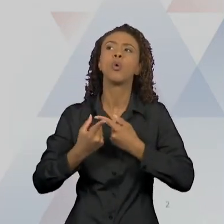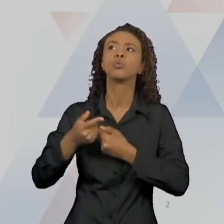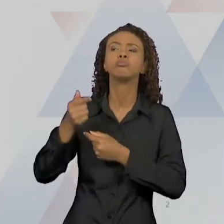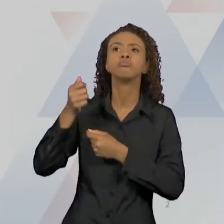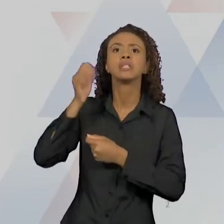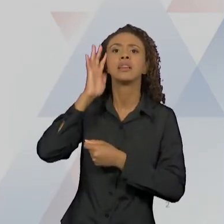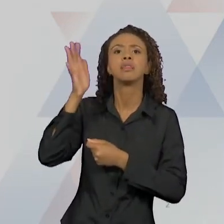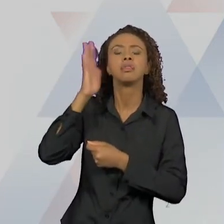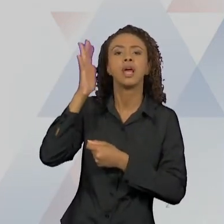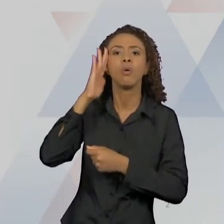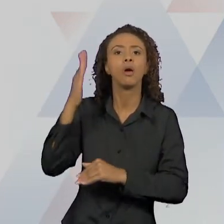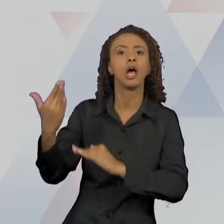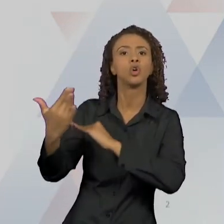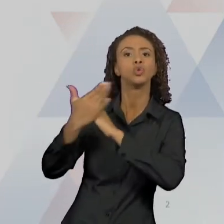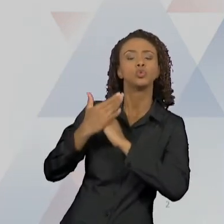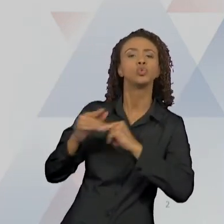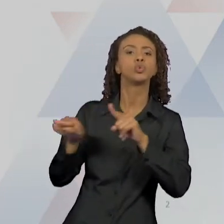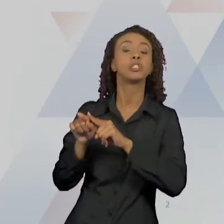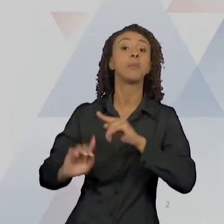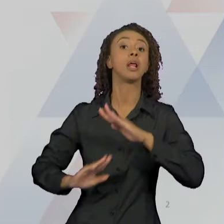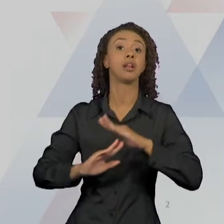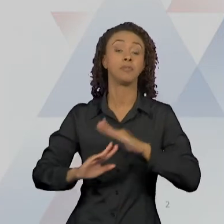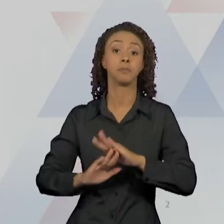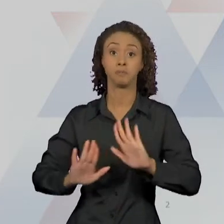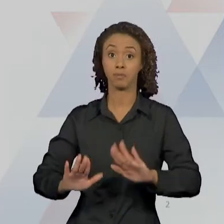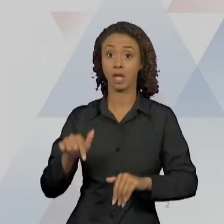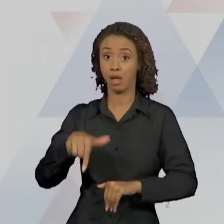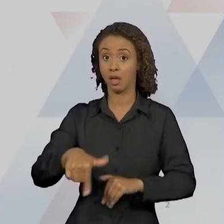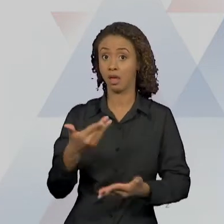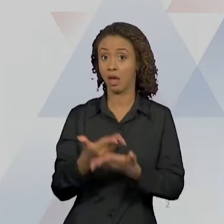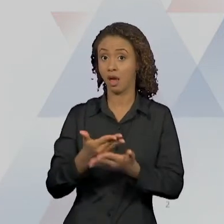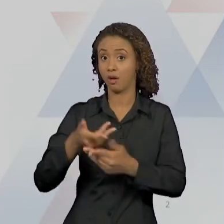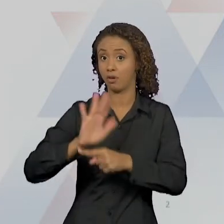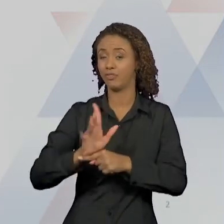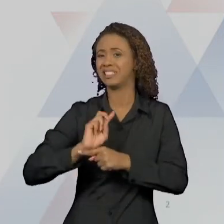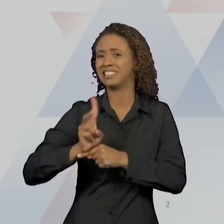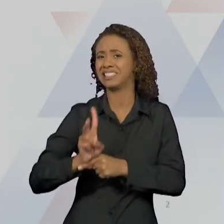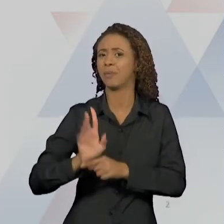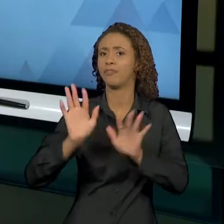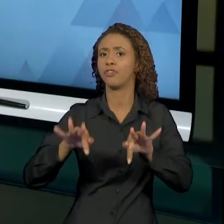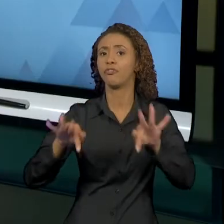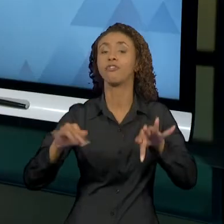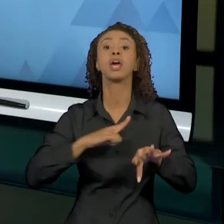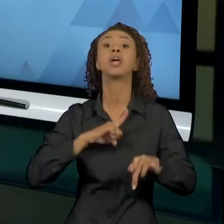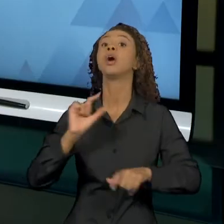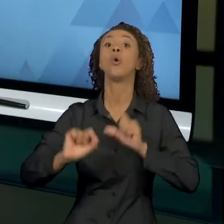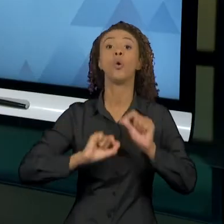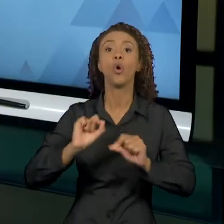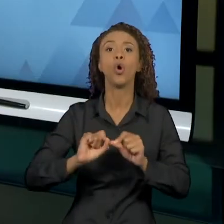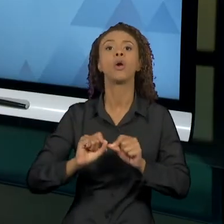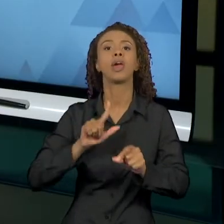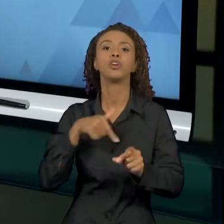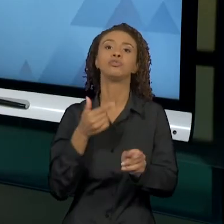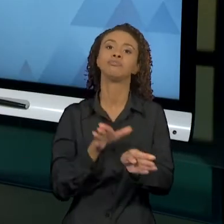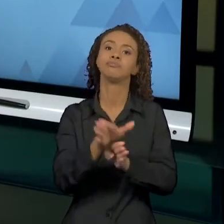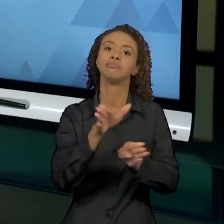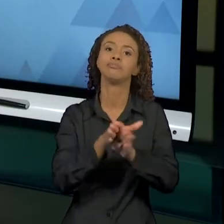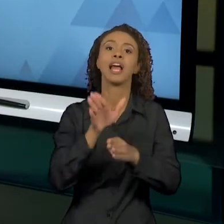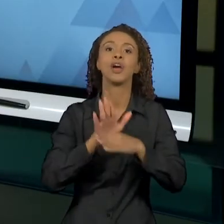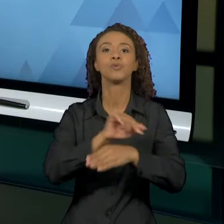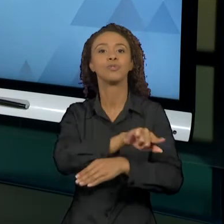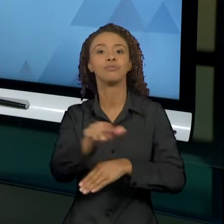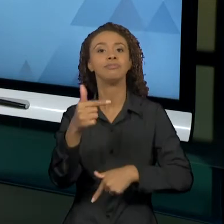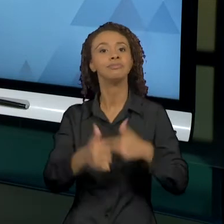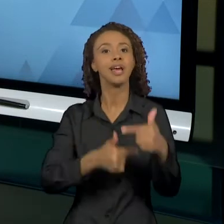Sempre no final de cada vídeo, destacamos algumas reflexões finais para que possa orientar esse trabalho de